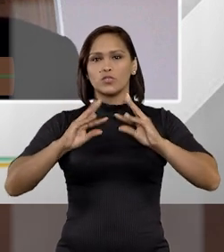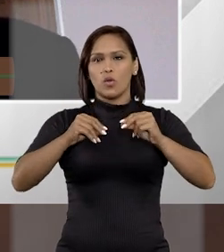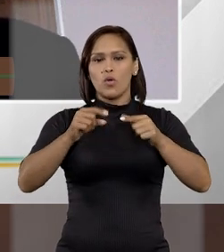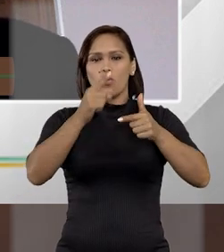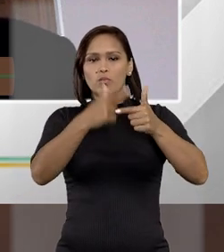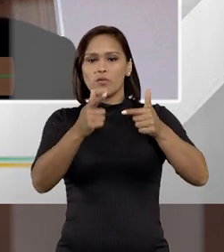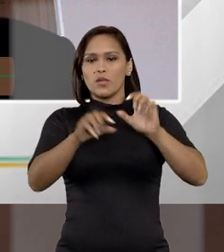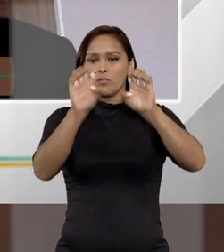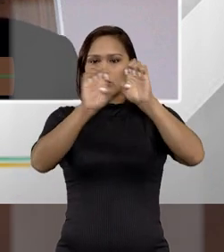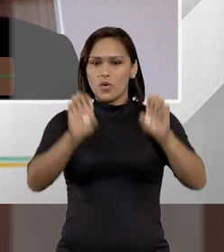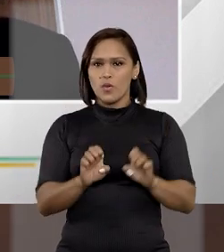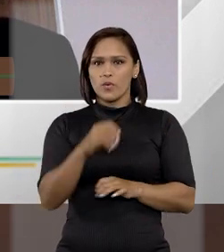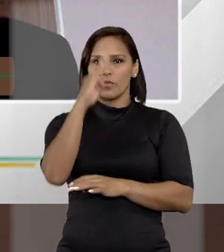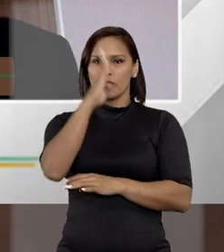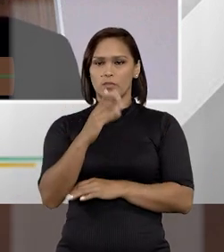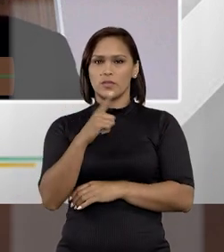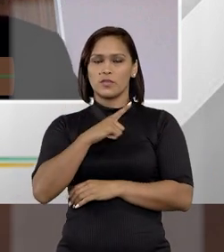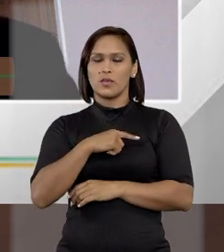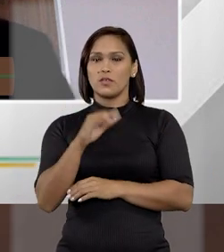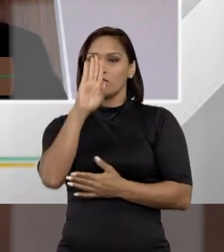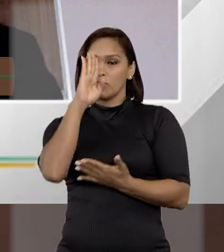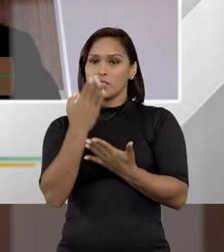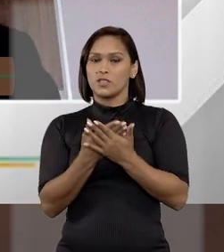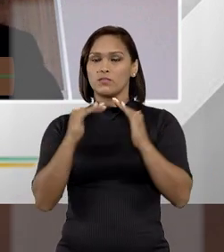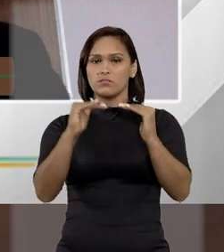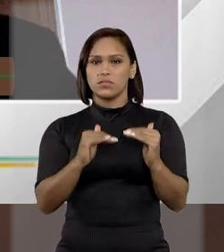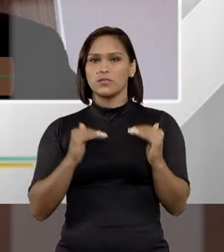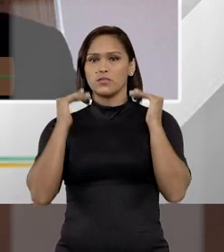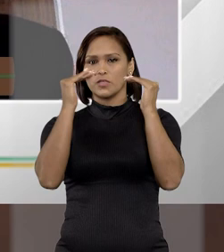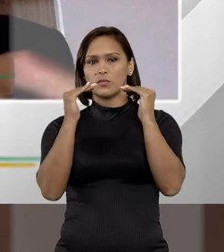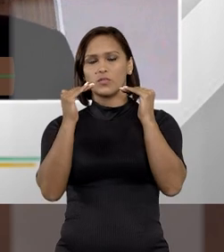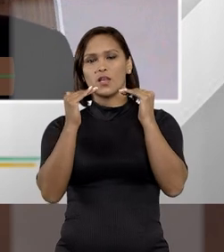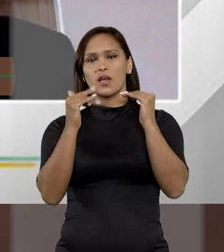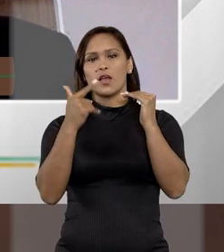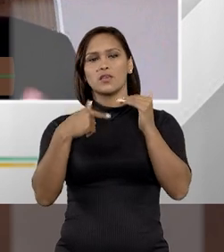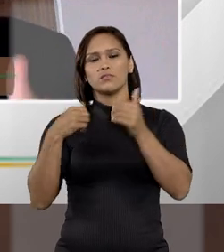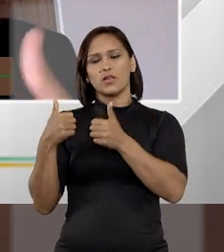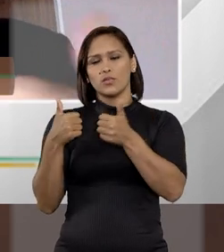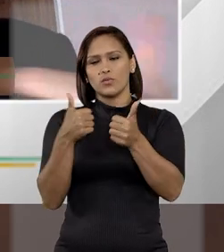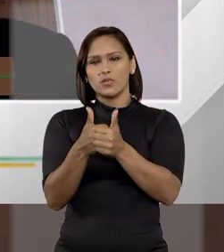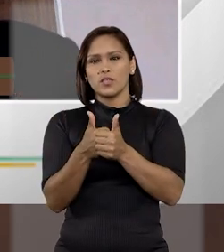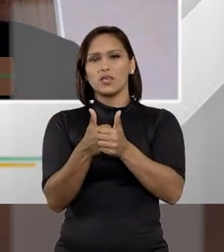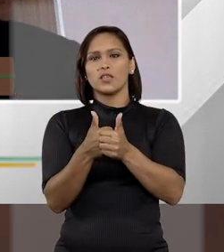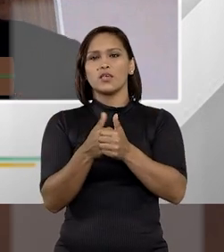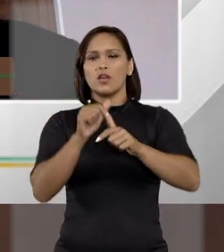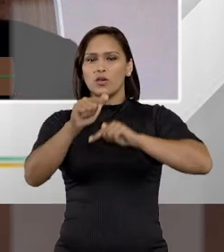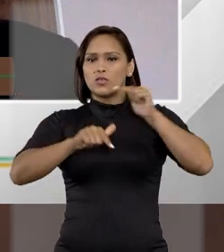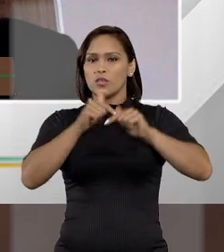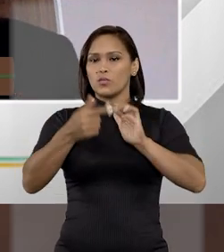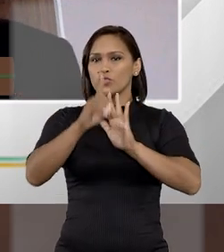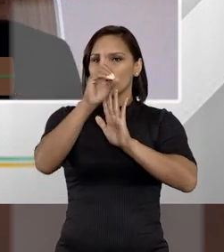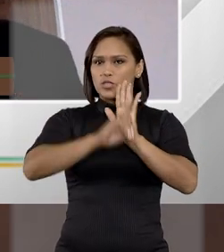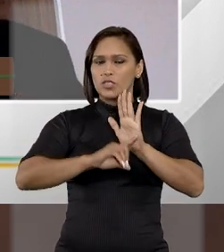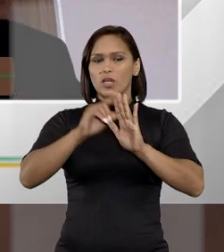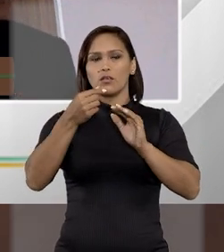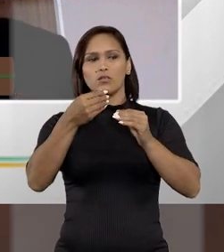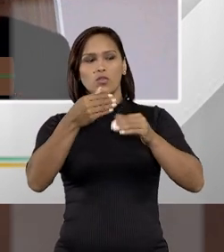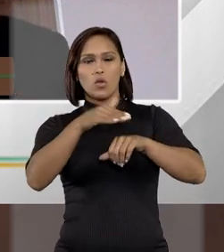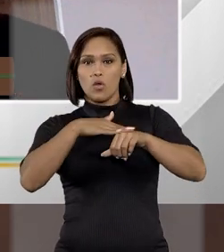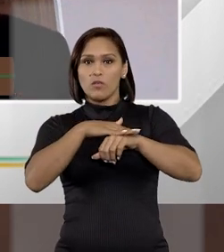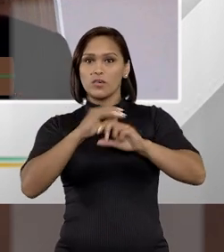problemas estruturais que nós temos. Mas a expectativa que eu tenho é que os tribunais, que a doutrina, os operadores do direito,